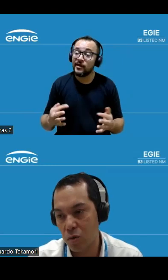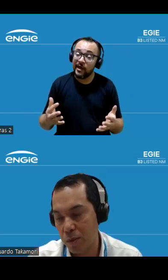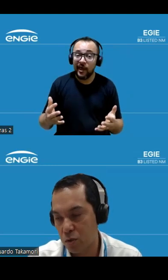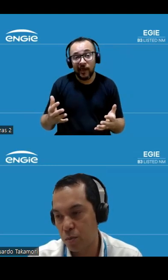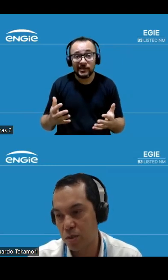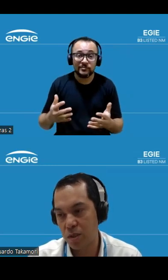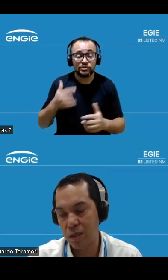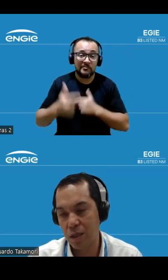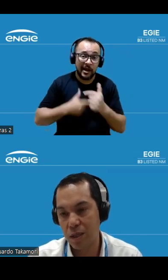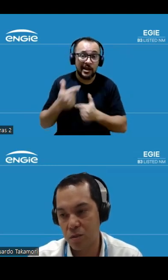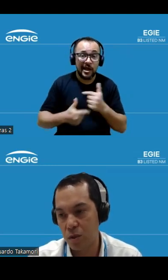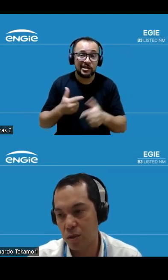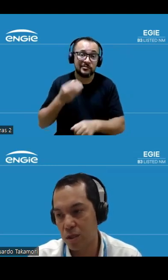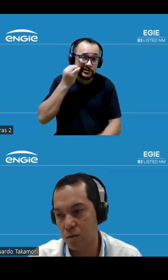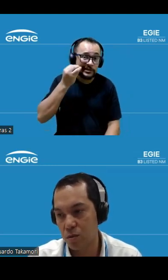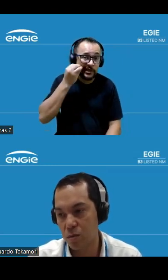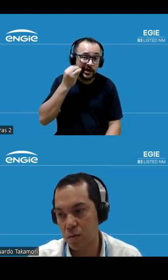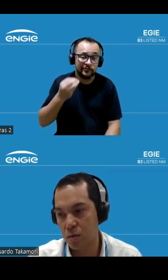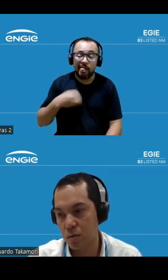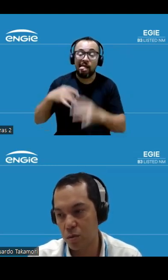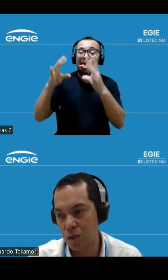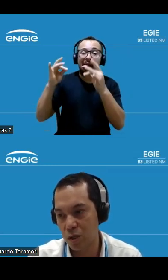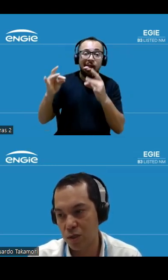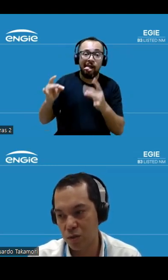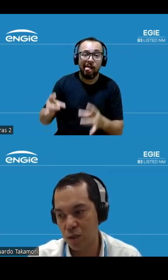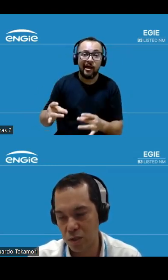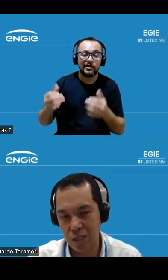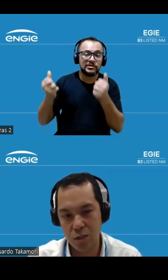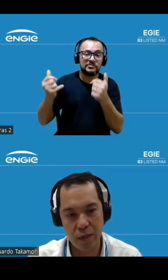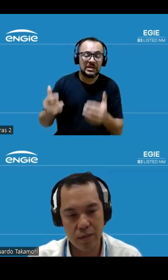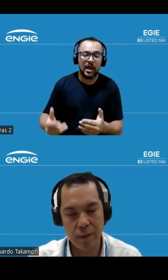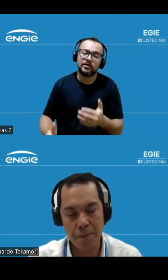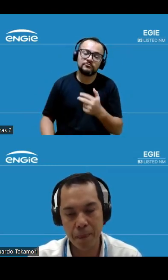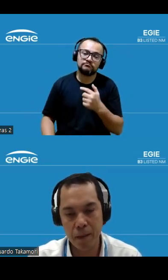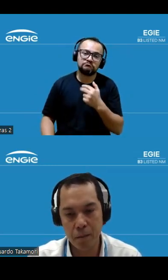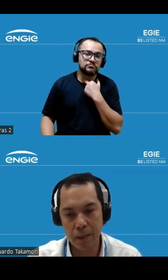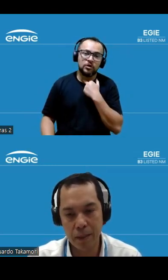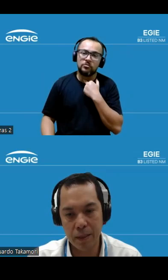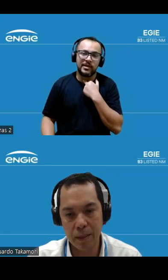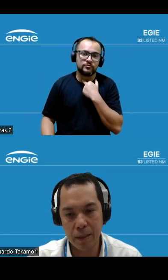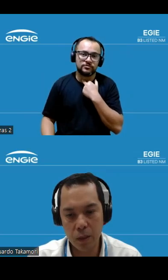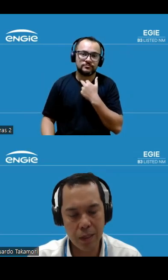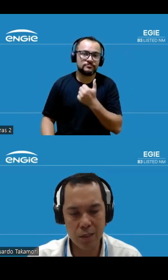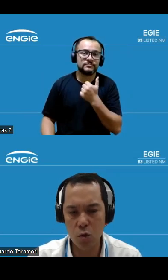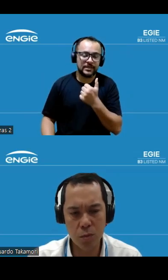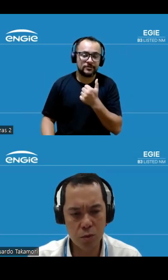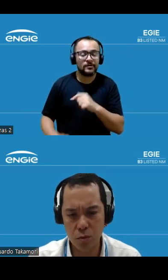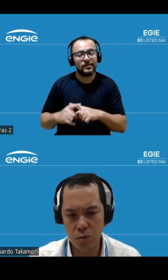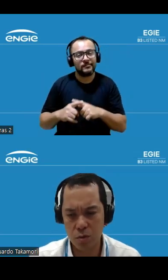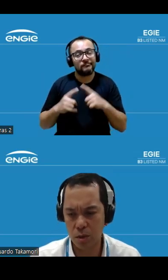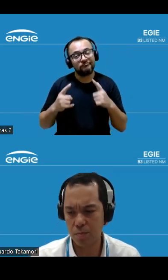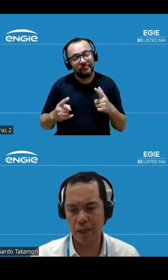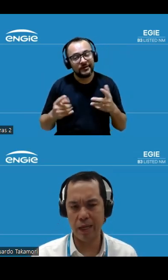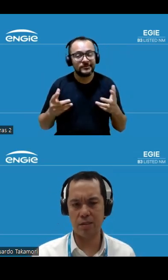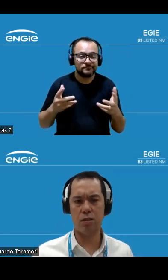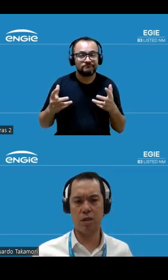naturalmente a não pode entrar em detalhes do que está sendo das nossas ações mas assim como os